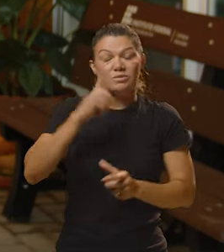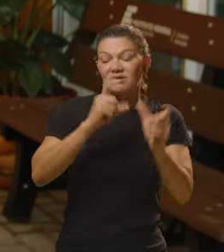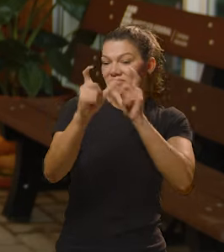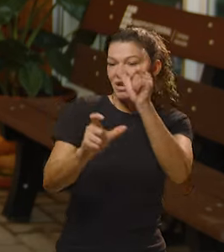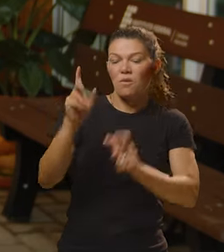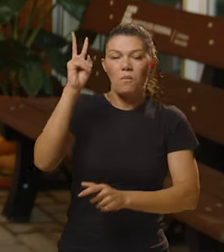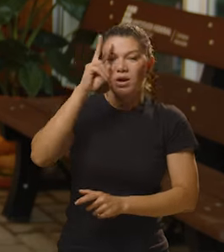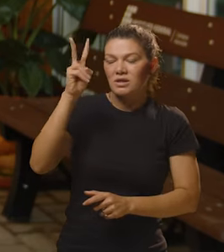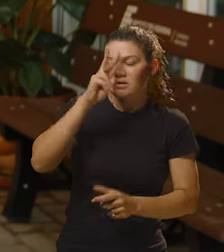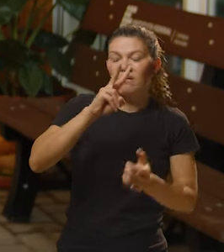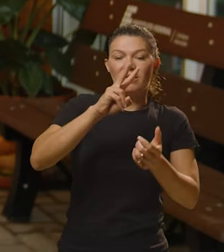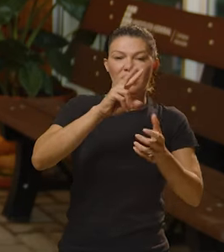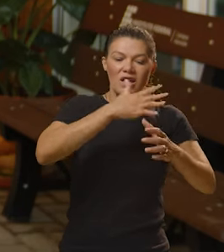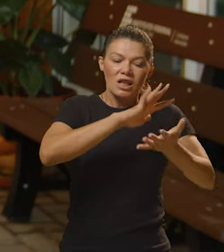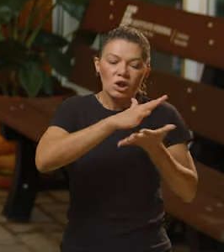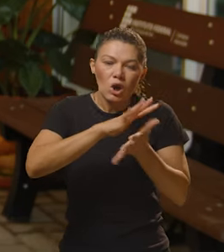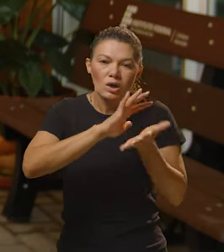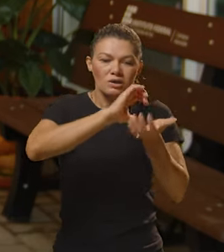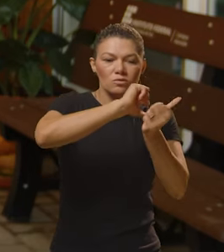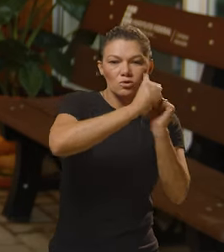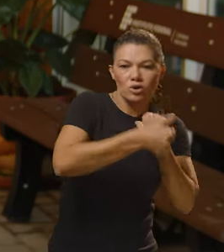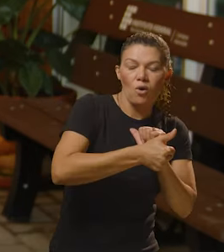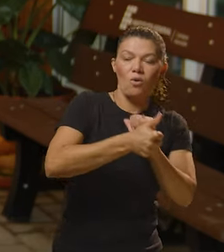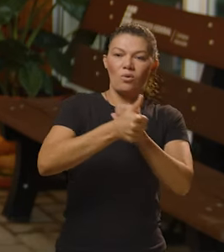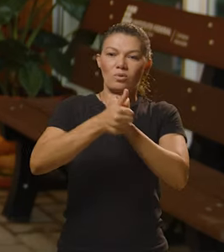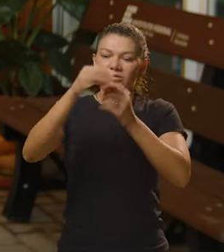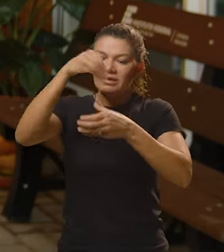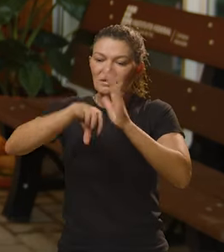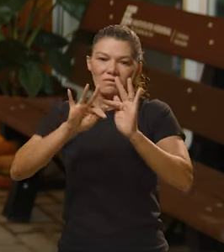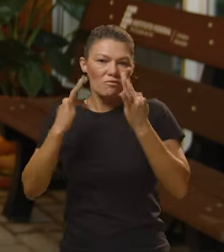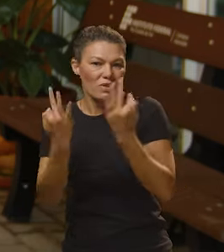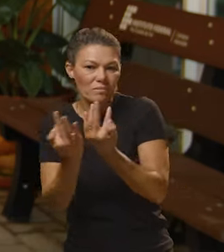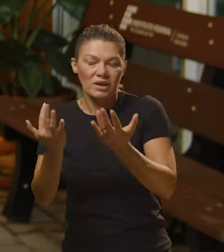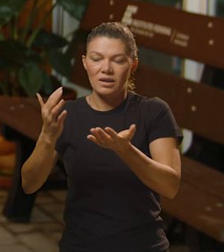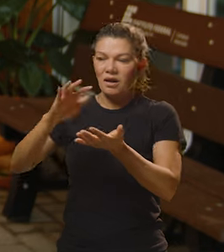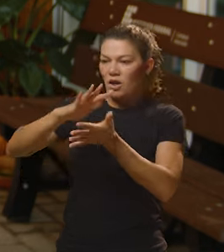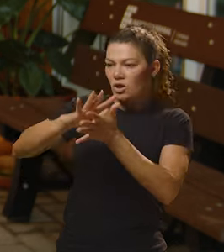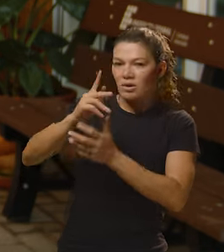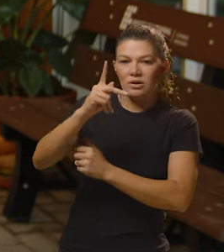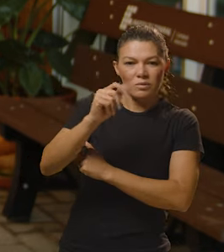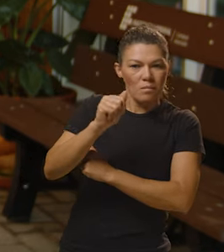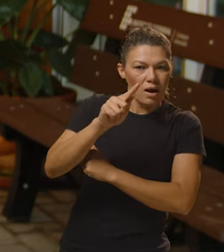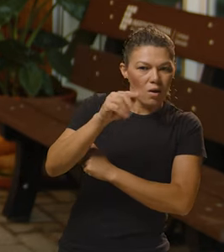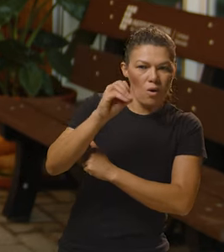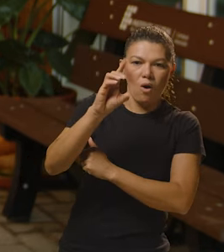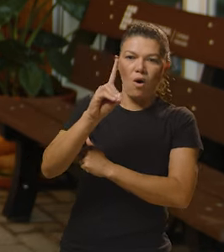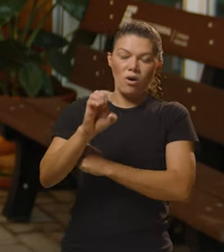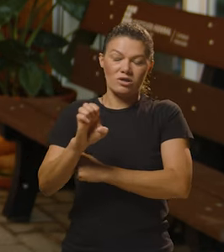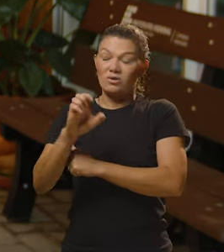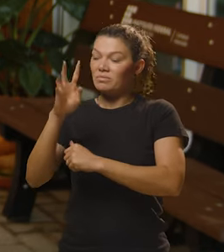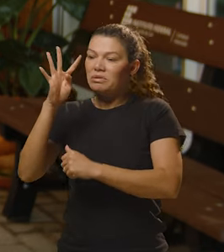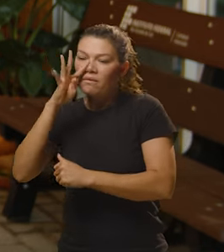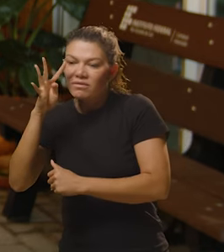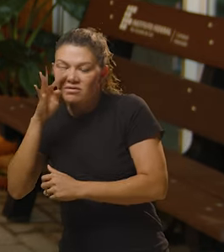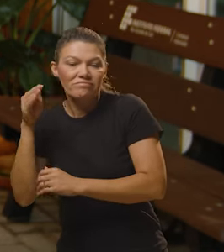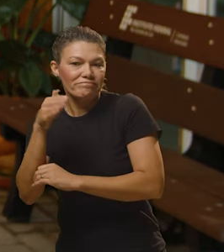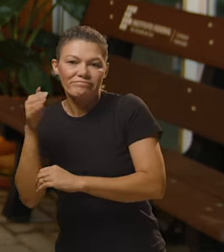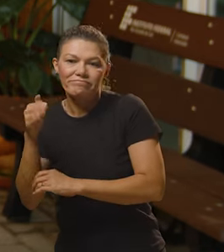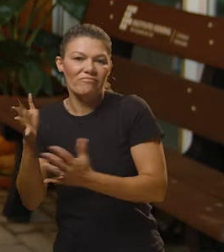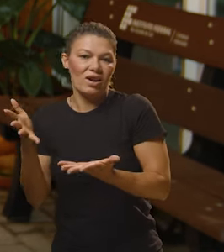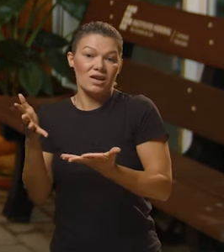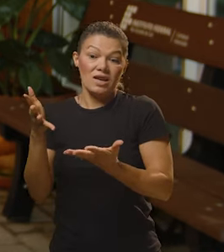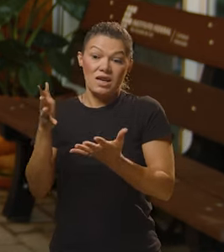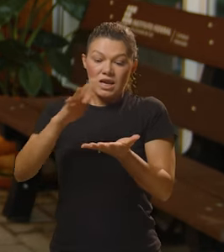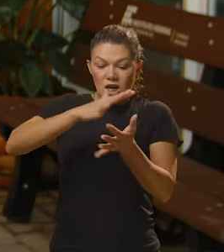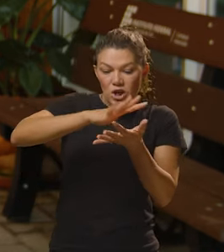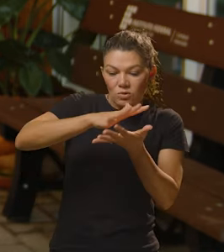história com o samba. É um que toca no jogo, é um que toca na roda em casa, é outro que toca no pagode, é outro que só vai no pagode.